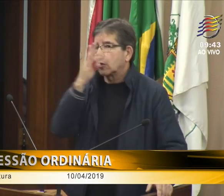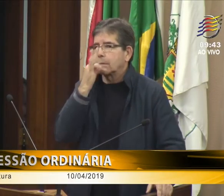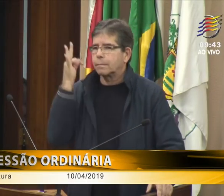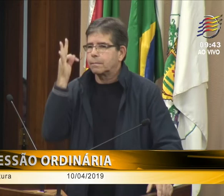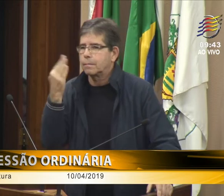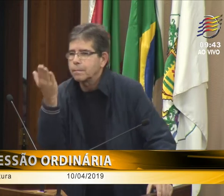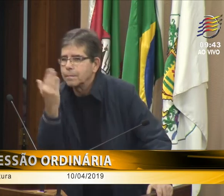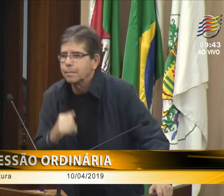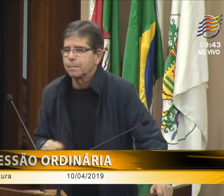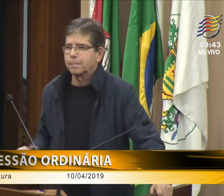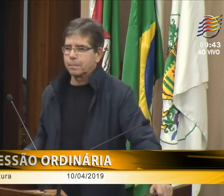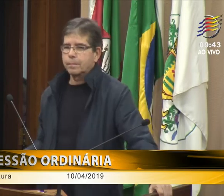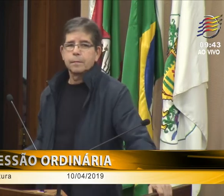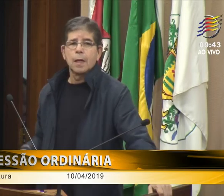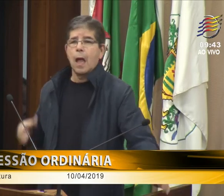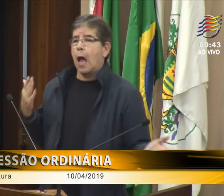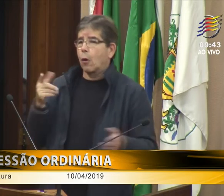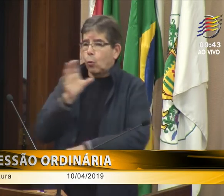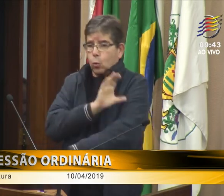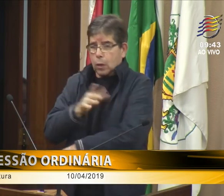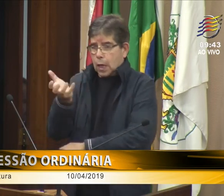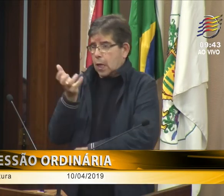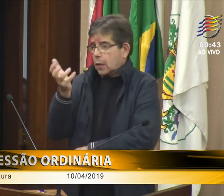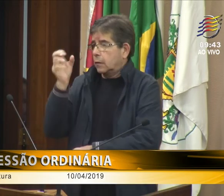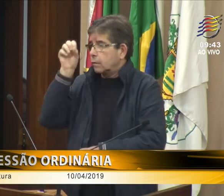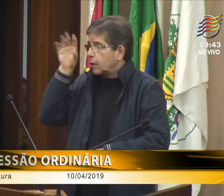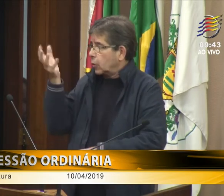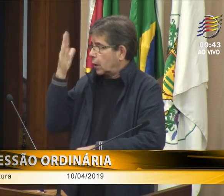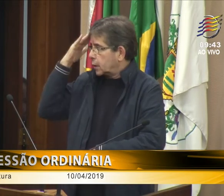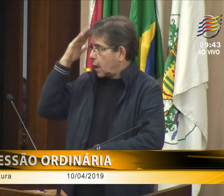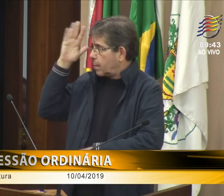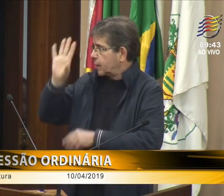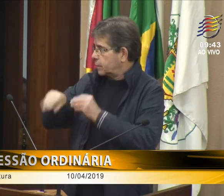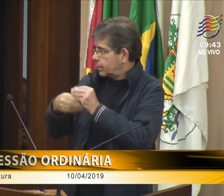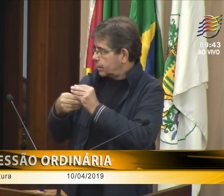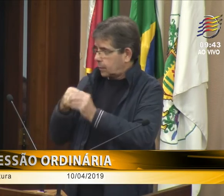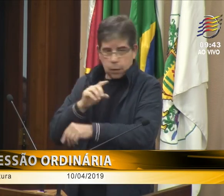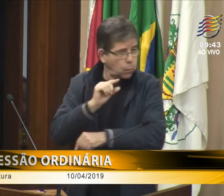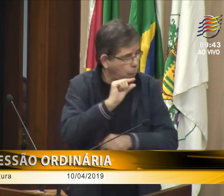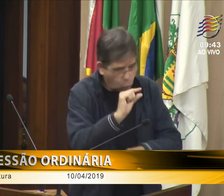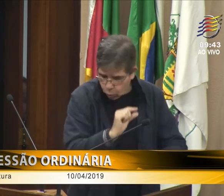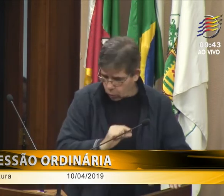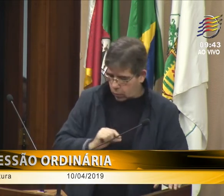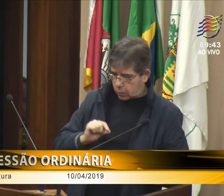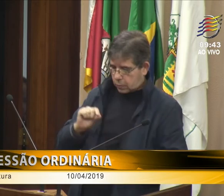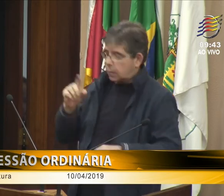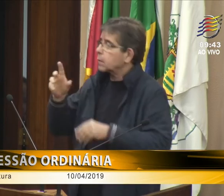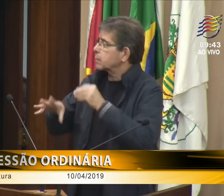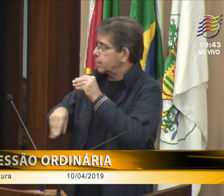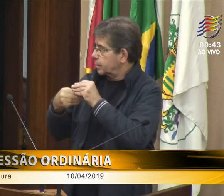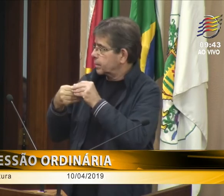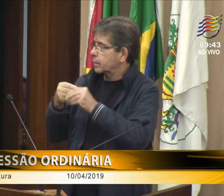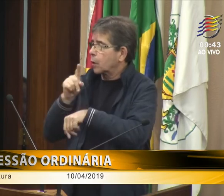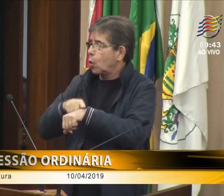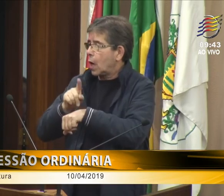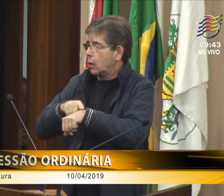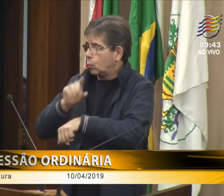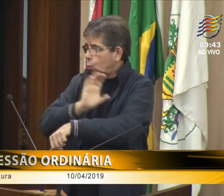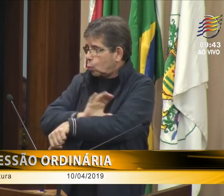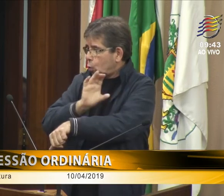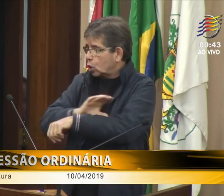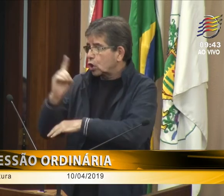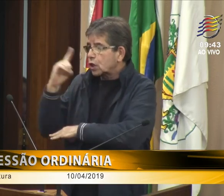Então, obrigado, vereadora Tatiane. Eu queria, então, informar sobre o curso que o vereador Fius, eu tenho ainda tempo.